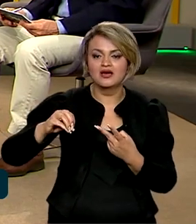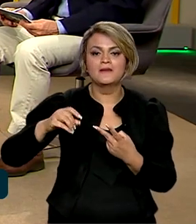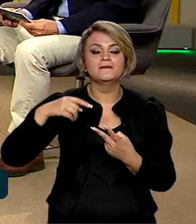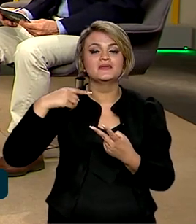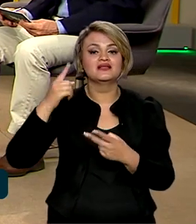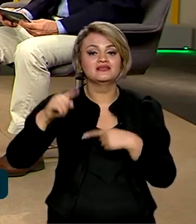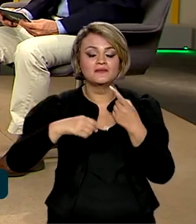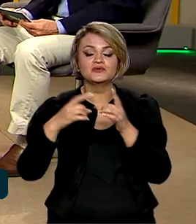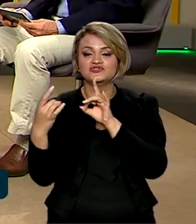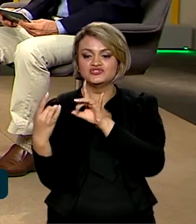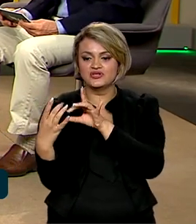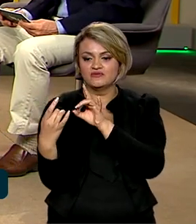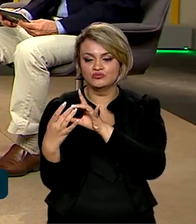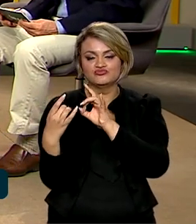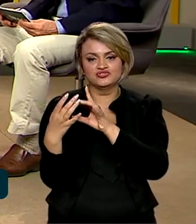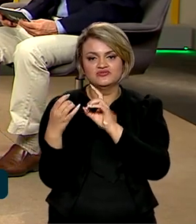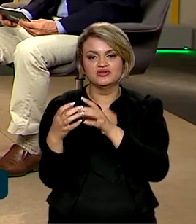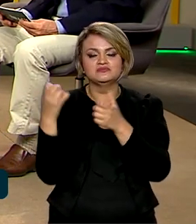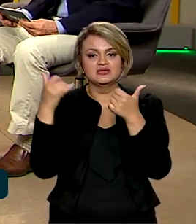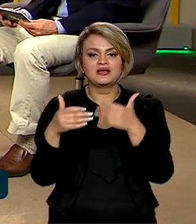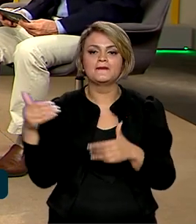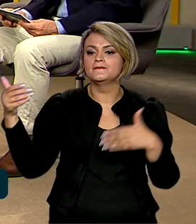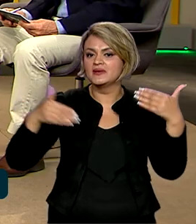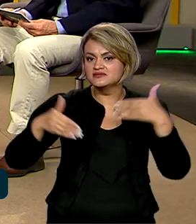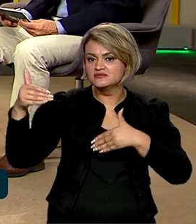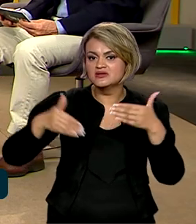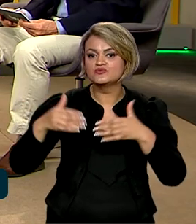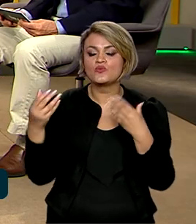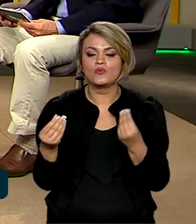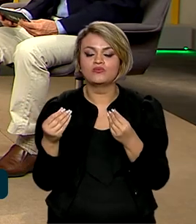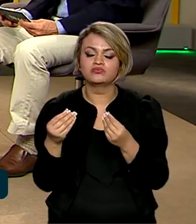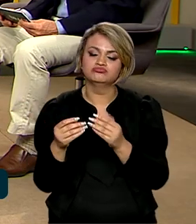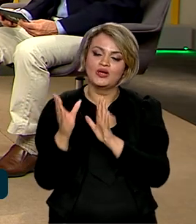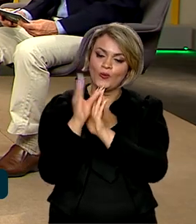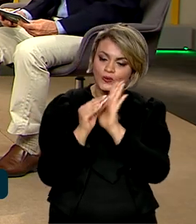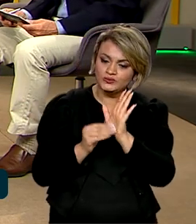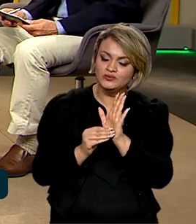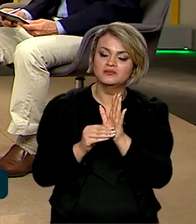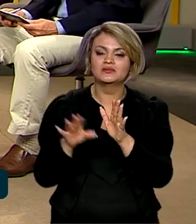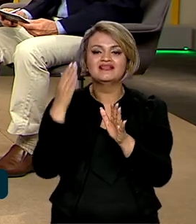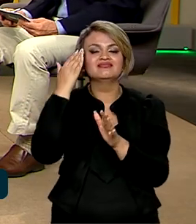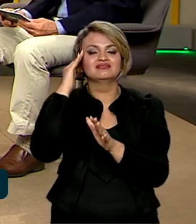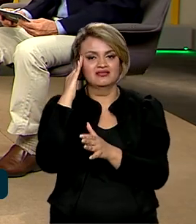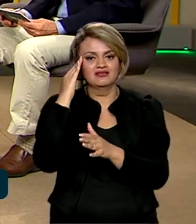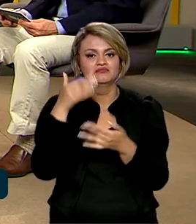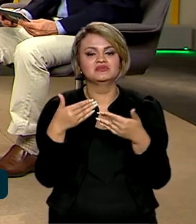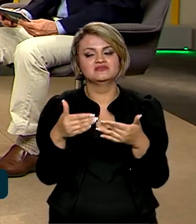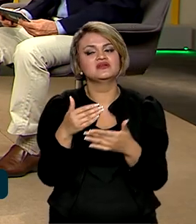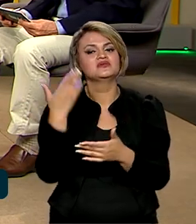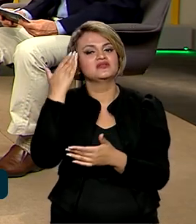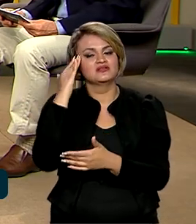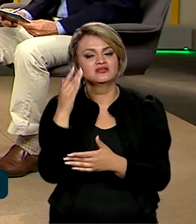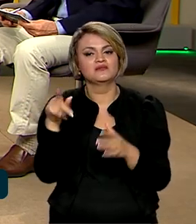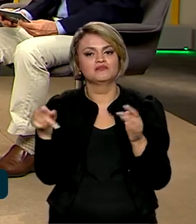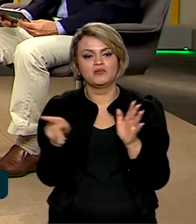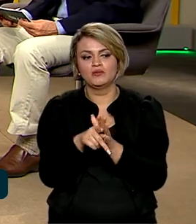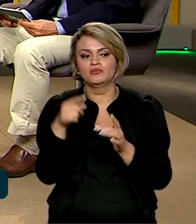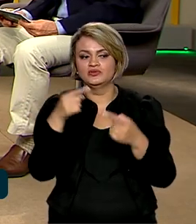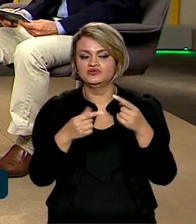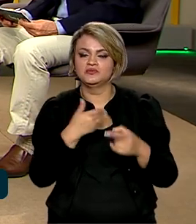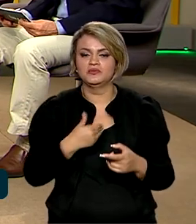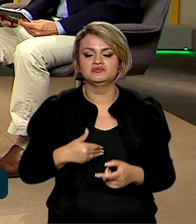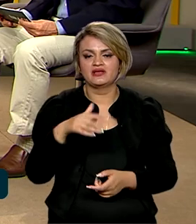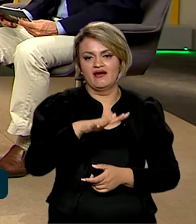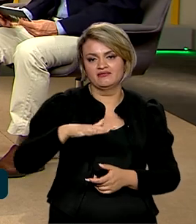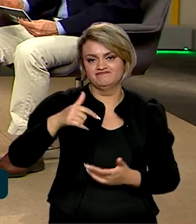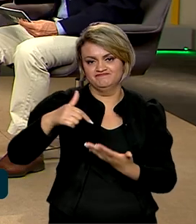devolver essa participação na forma de conteúdo assimilado pelos ministérios para as políticas públicas em cada